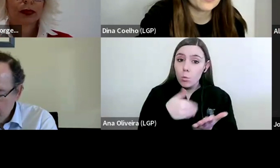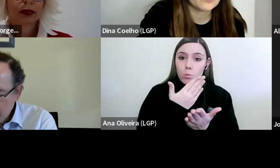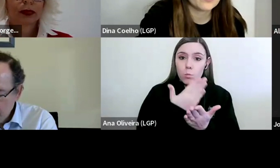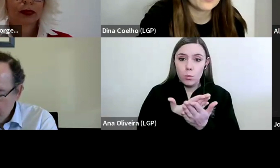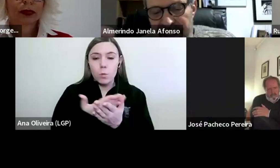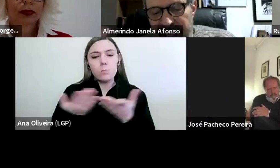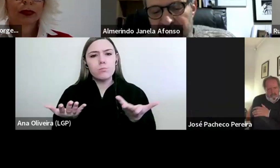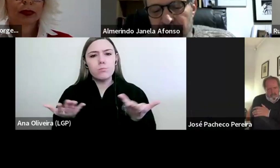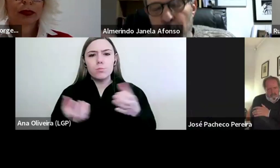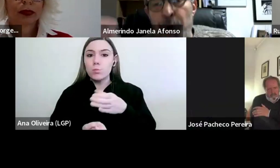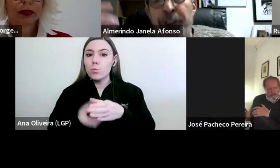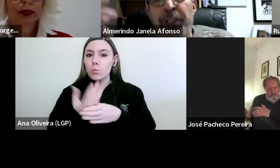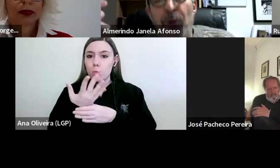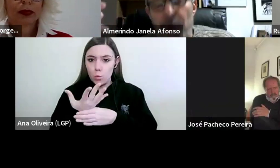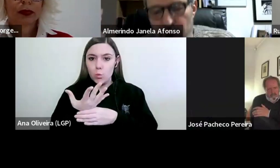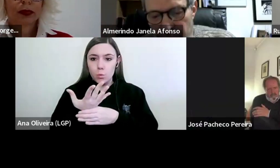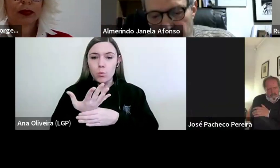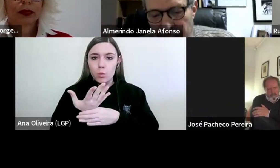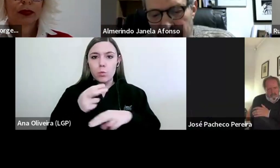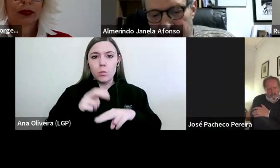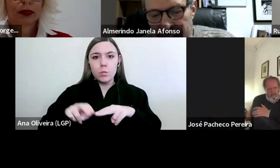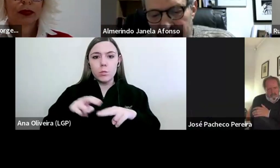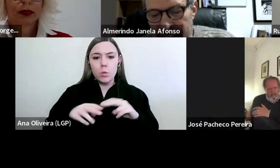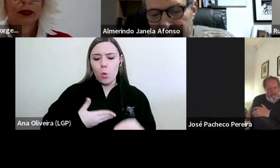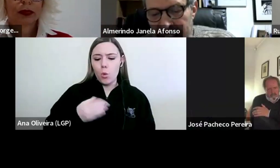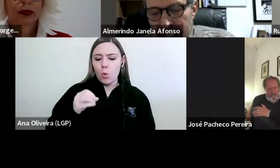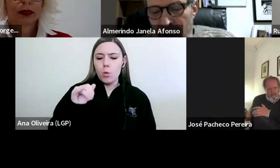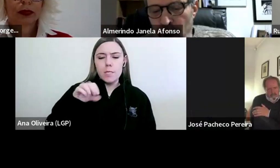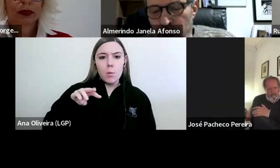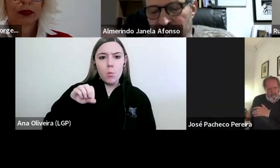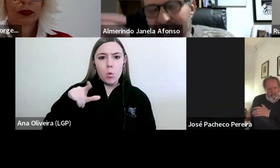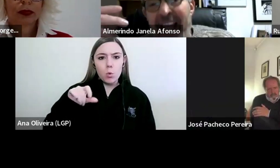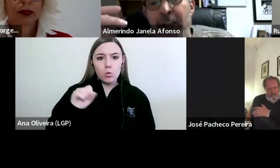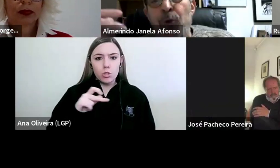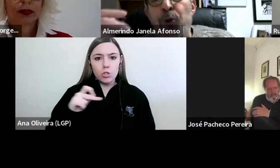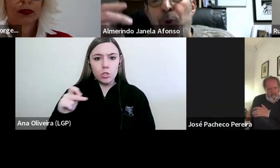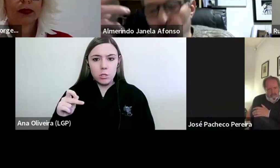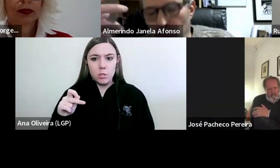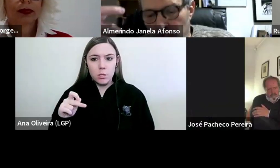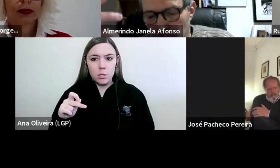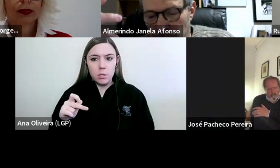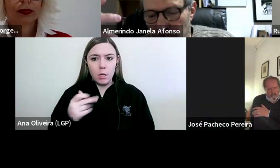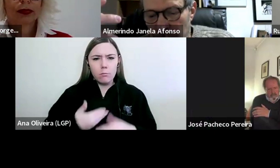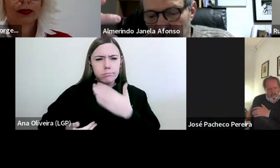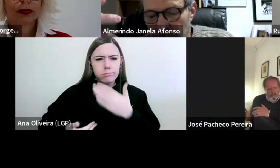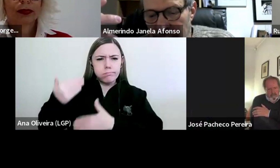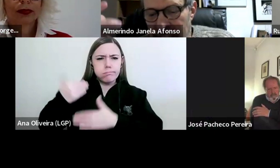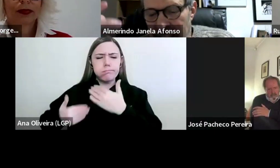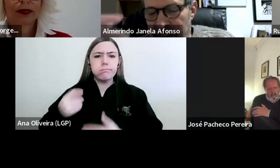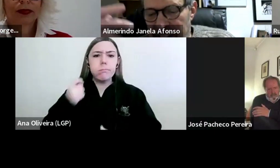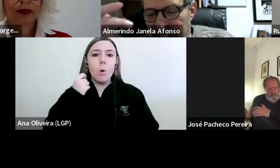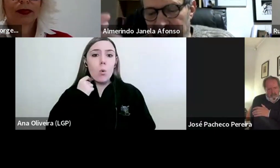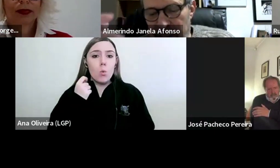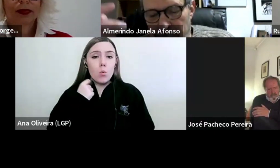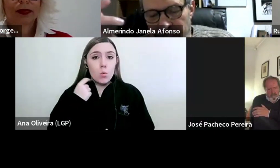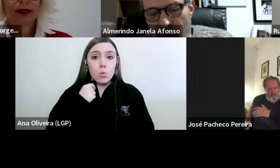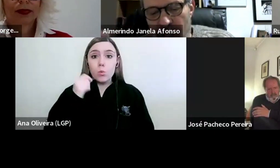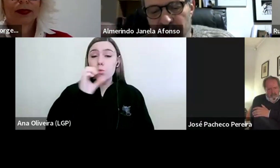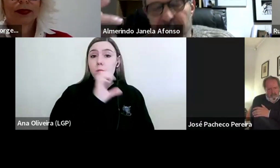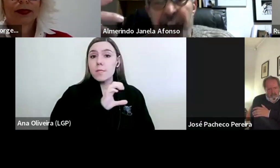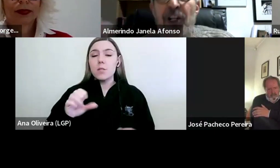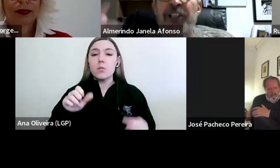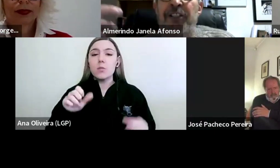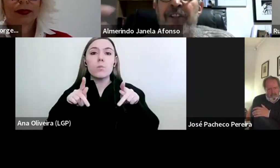criação da cadeira de docivologia nos arcaicos cursos de ciências